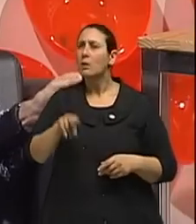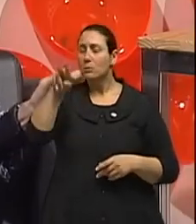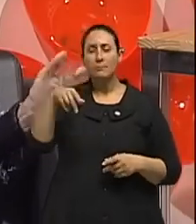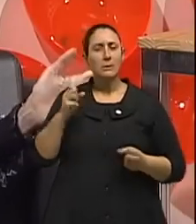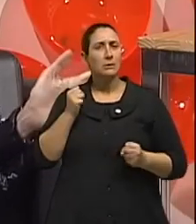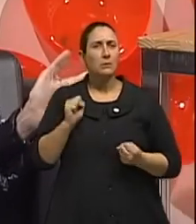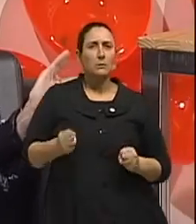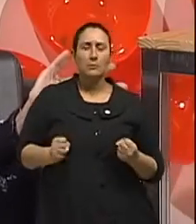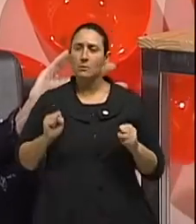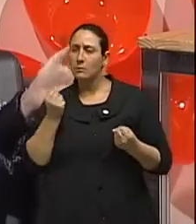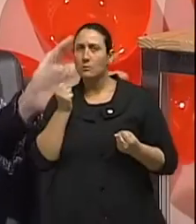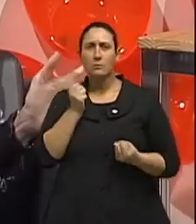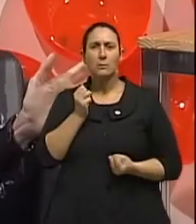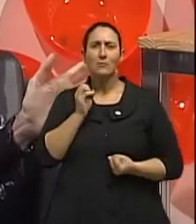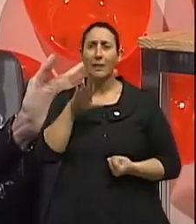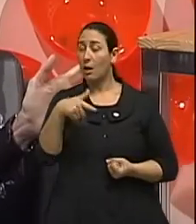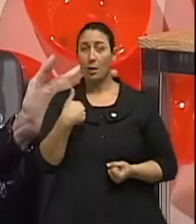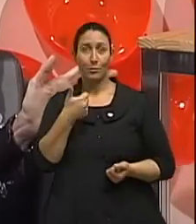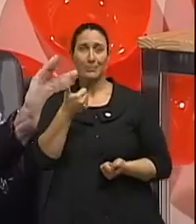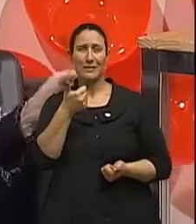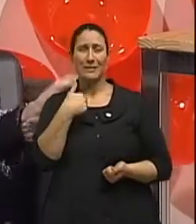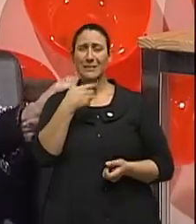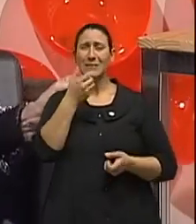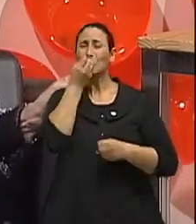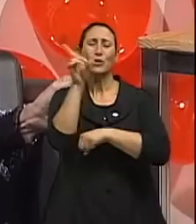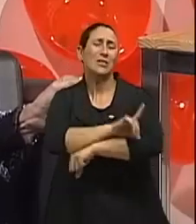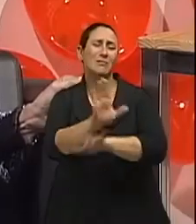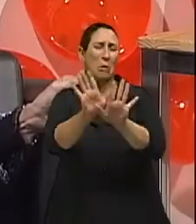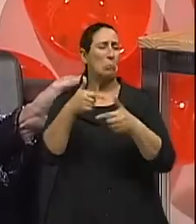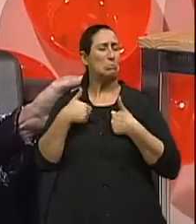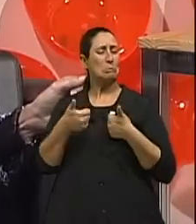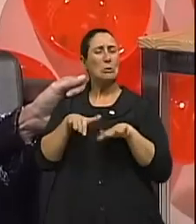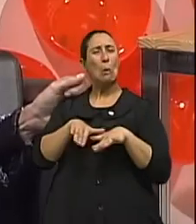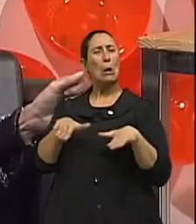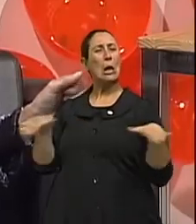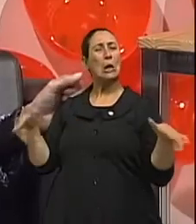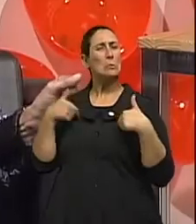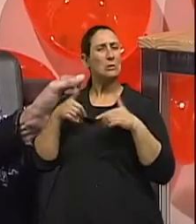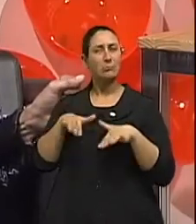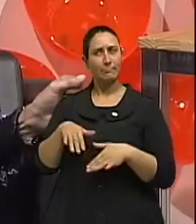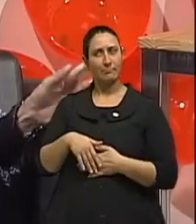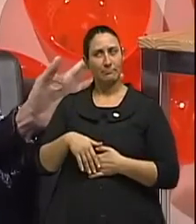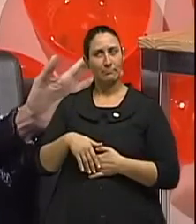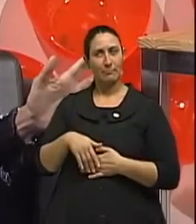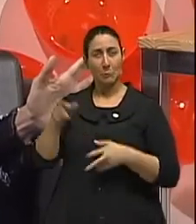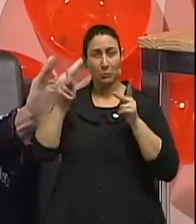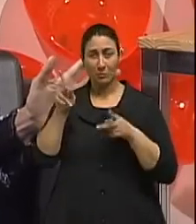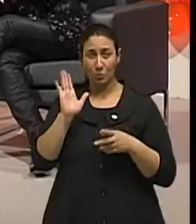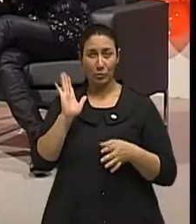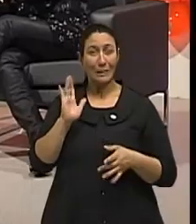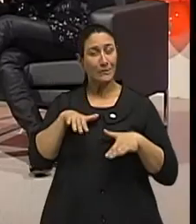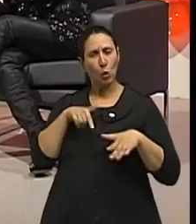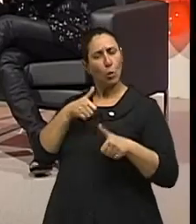tensas e elas me dizem, hoje não é um bom dia para mim estar aqui porque eu estou super relaxada. E a gente fica pensando, poxa, o que será quando ela se perceber como tensa?